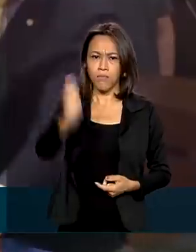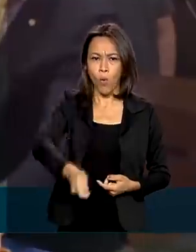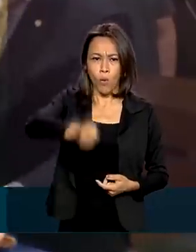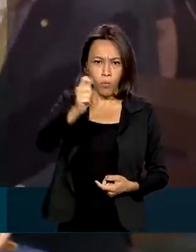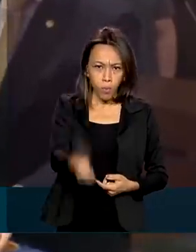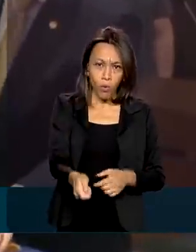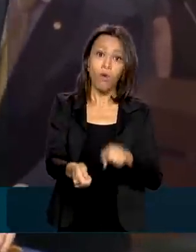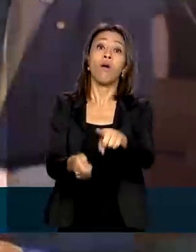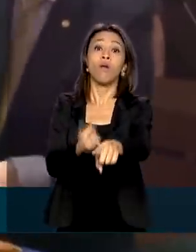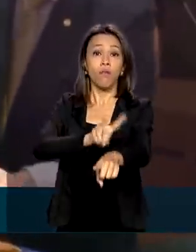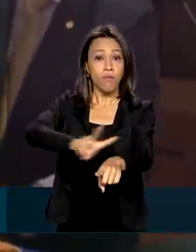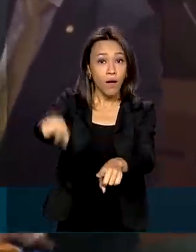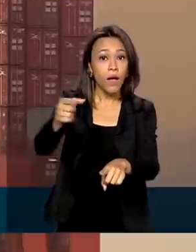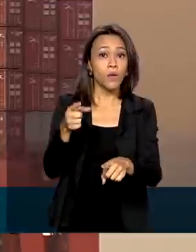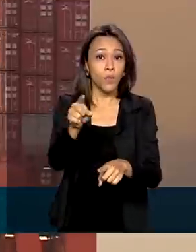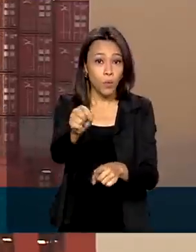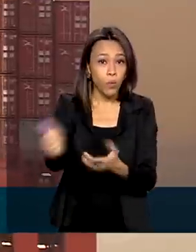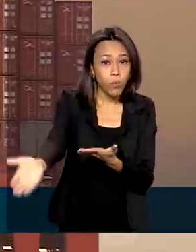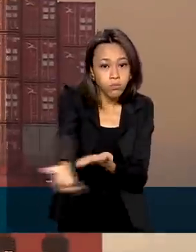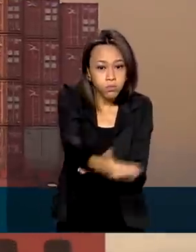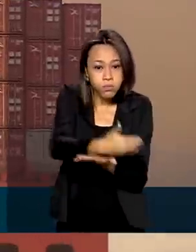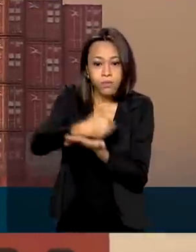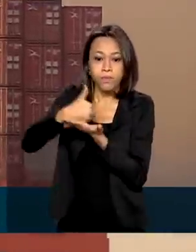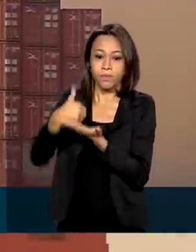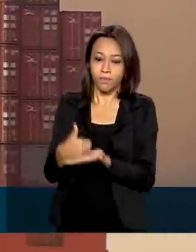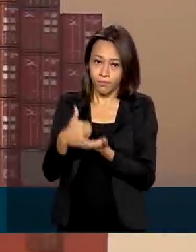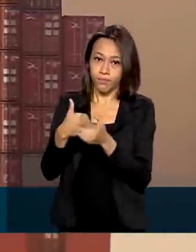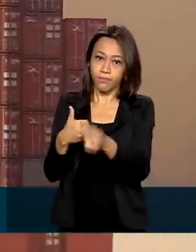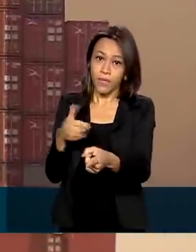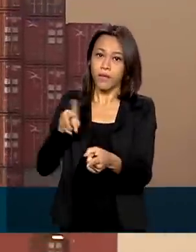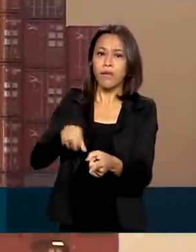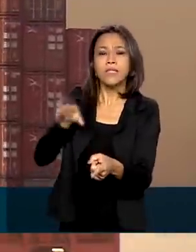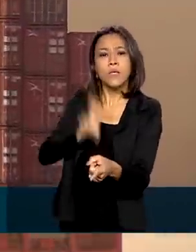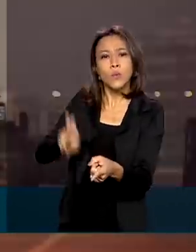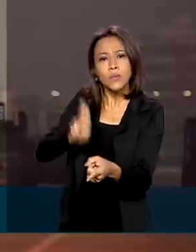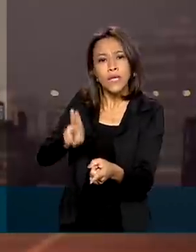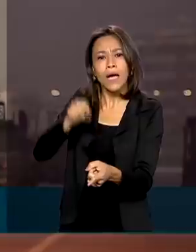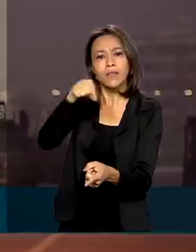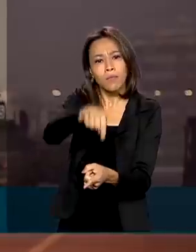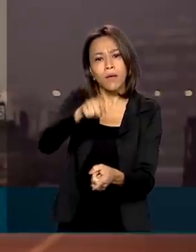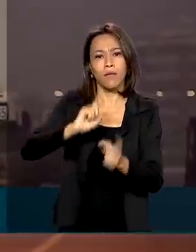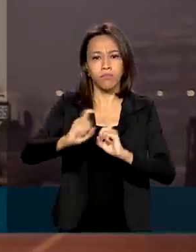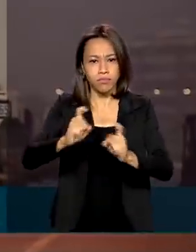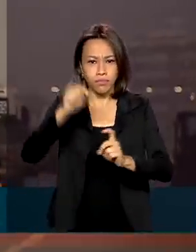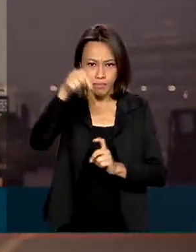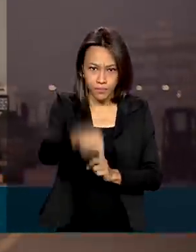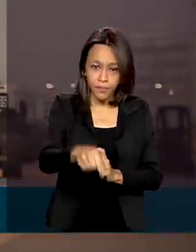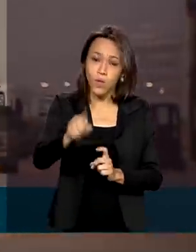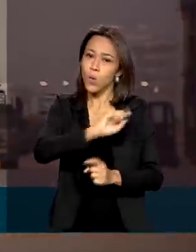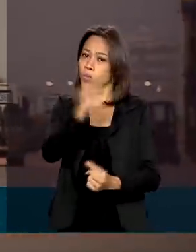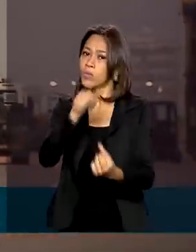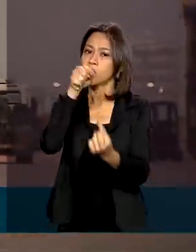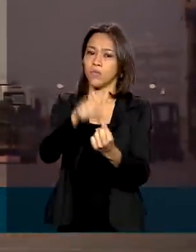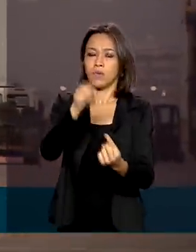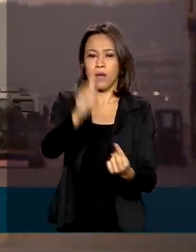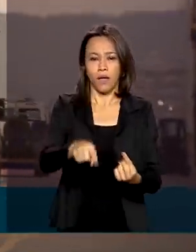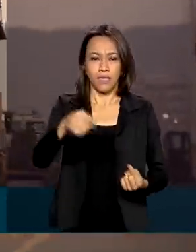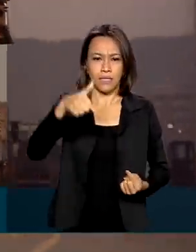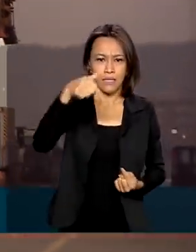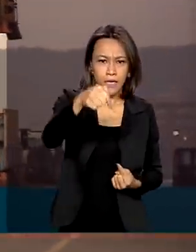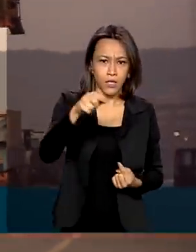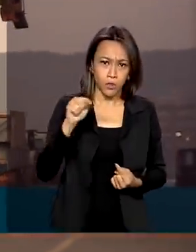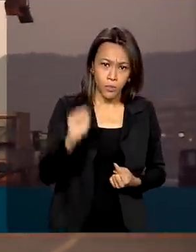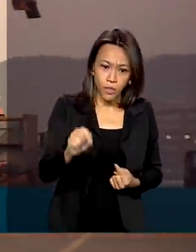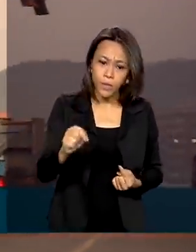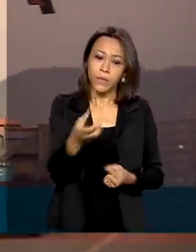para os cofres da autoridade portuária e deve ser reinvestido no próprio Porto. A expectativa é gerar mais de 7.600